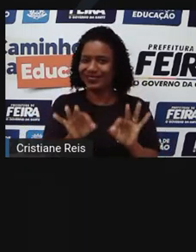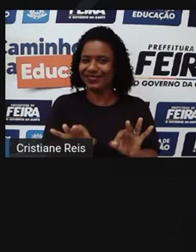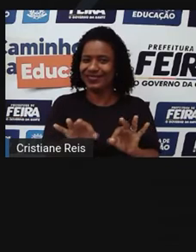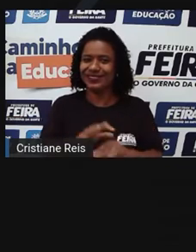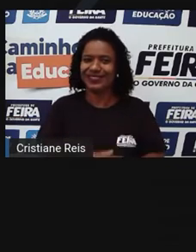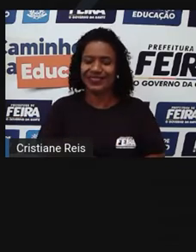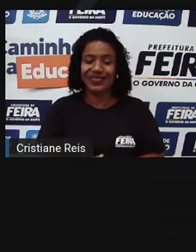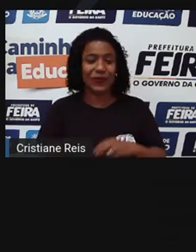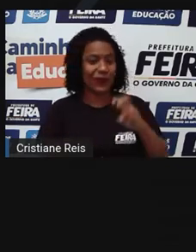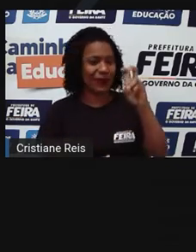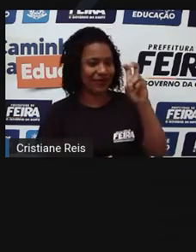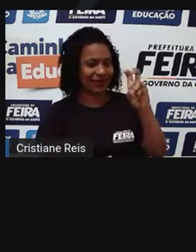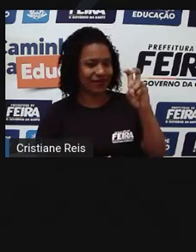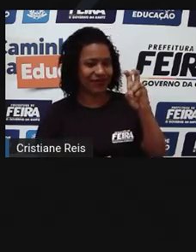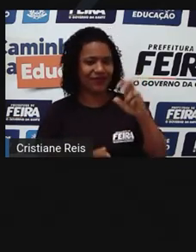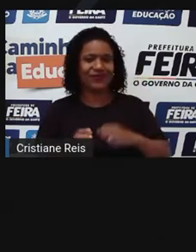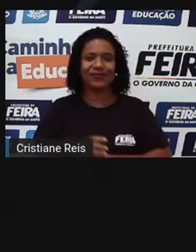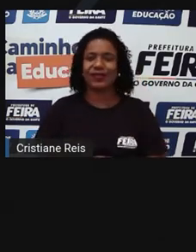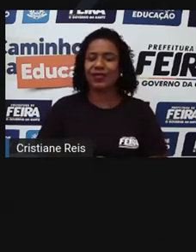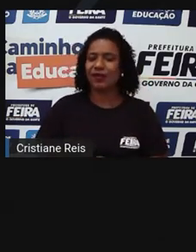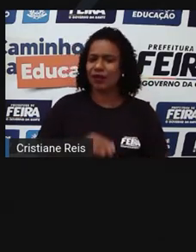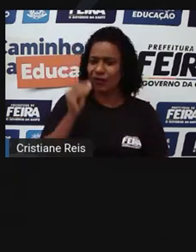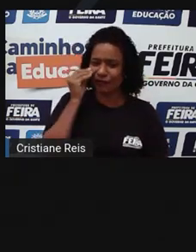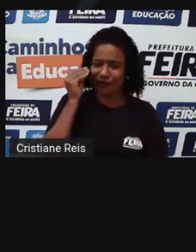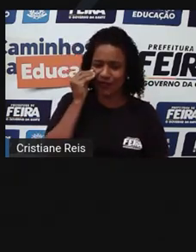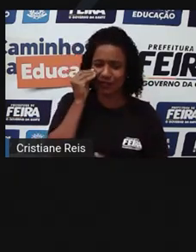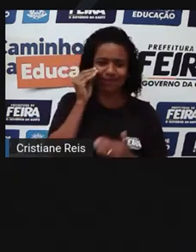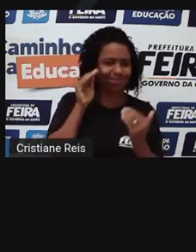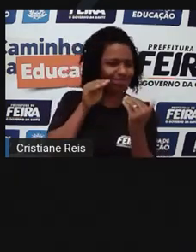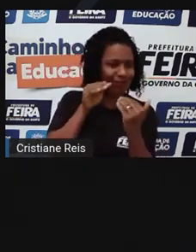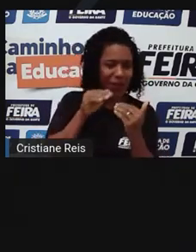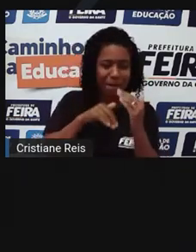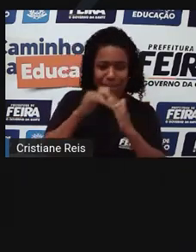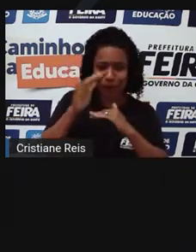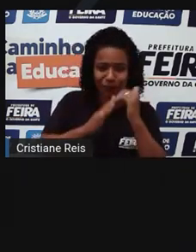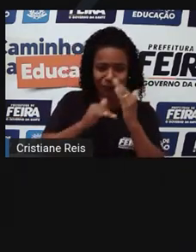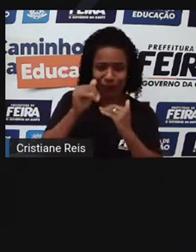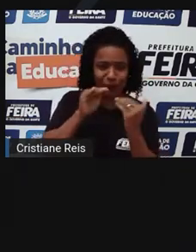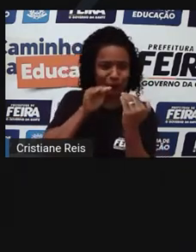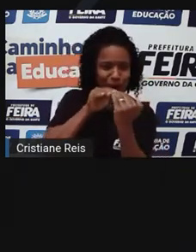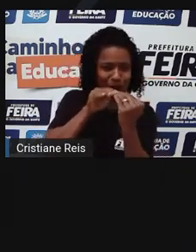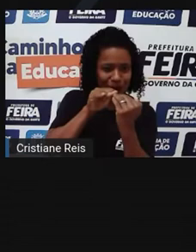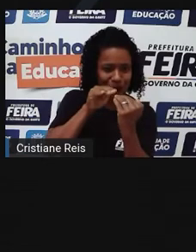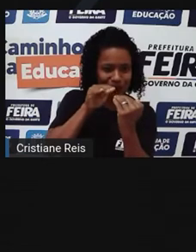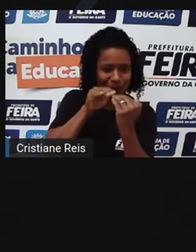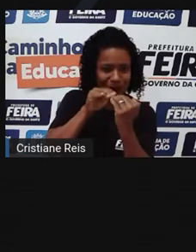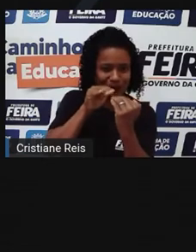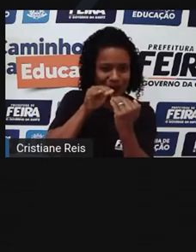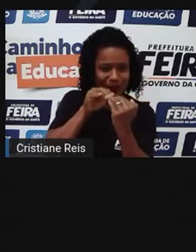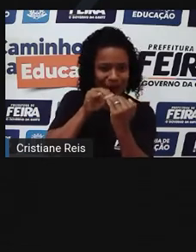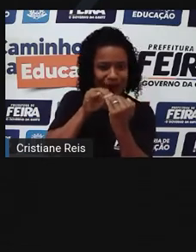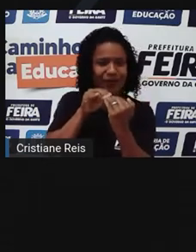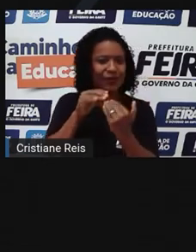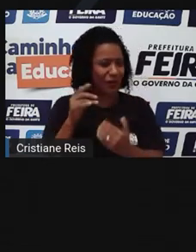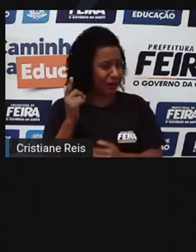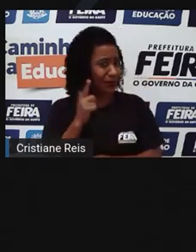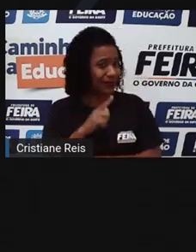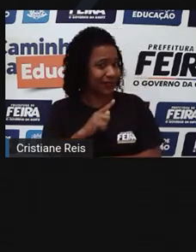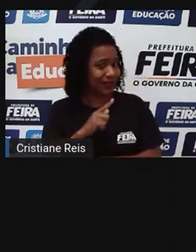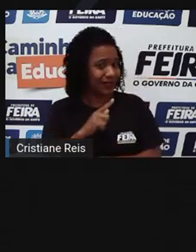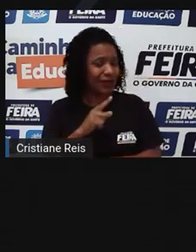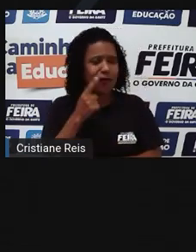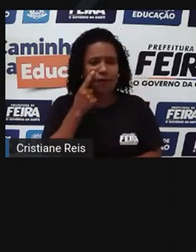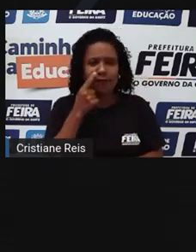Quinto passo, teste sua afinidade com a profissão. Procure conhecer o que está acontecendo na área que você